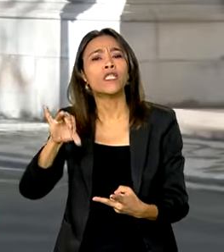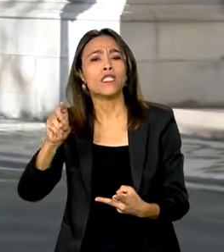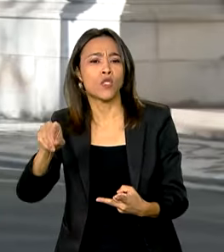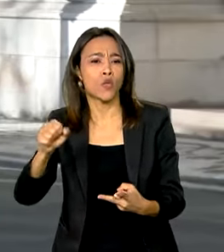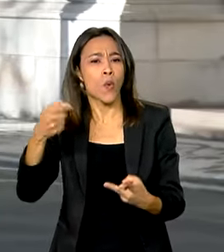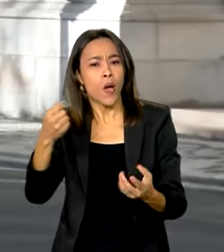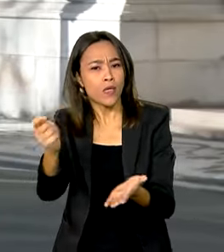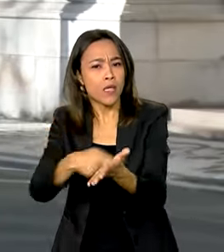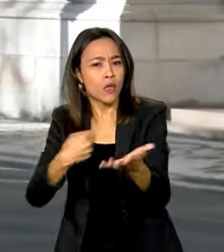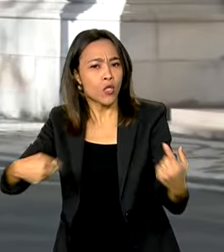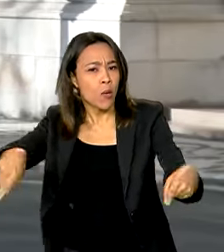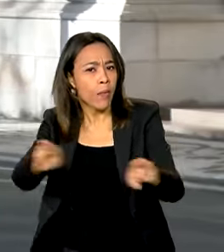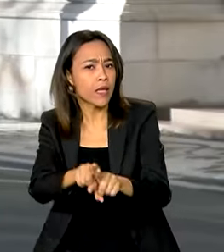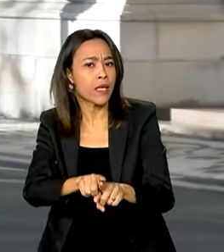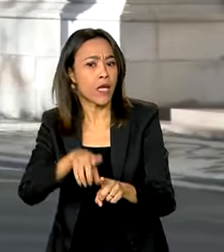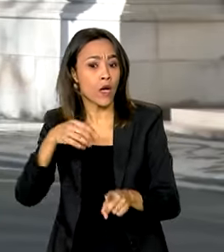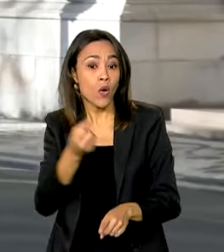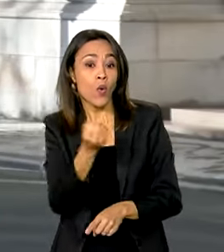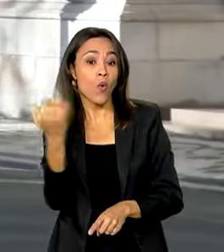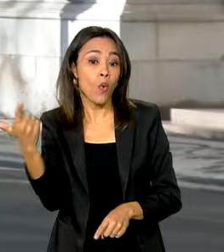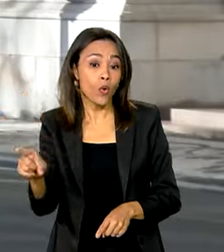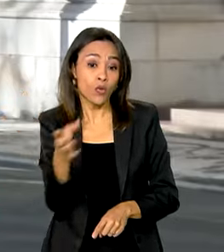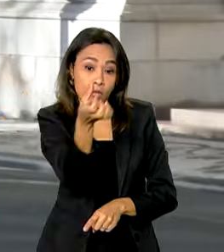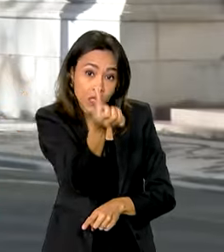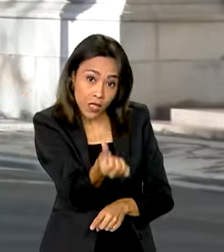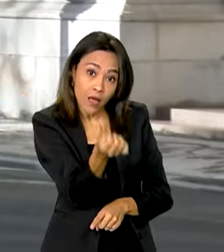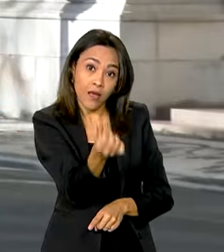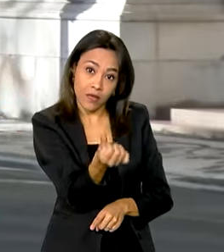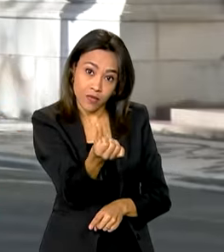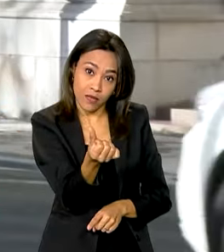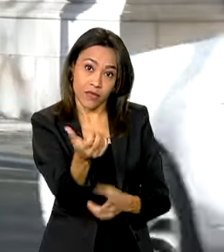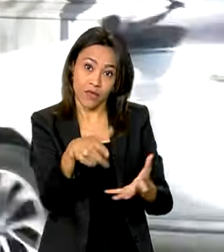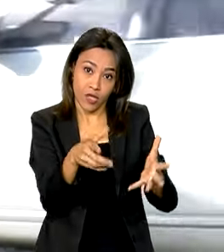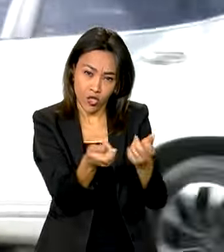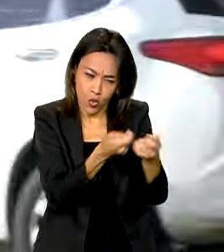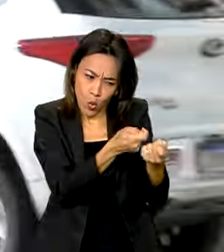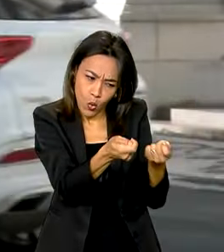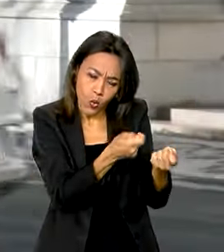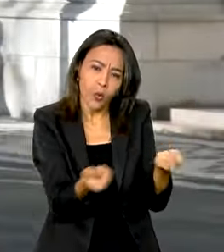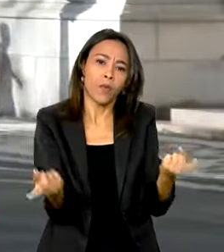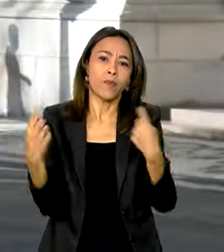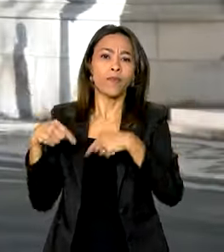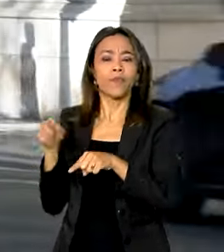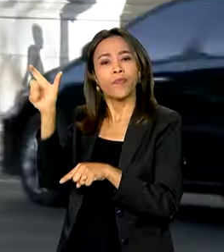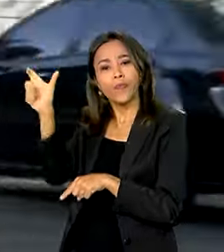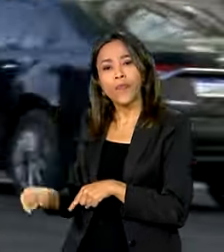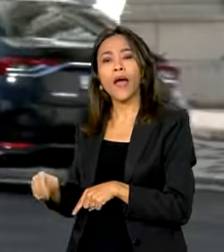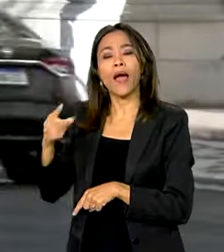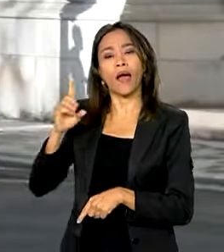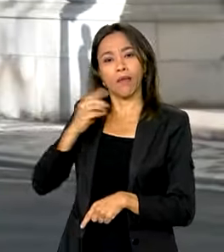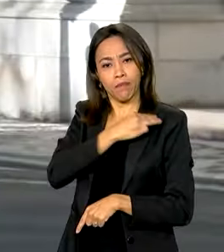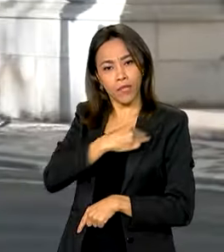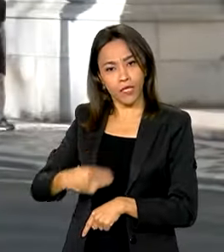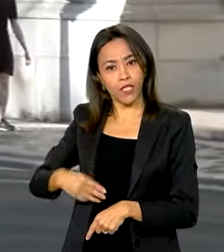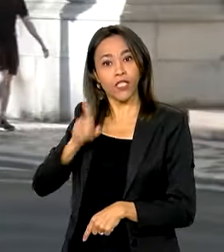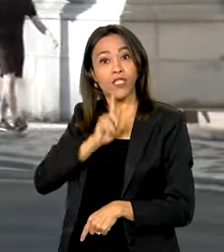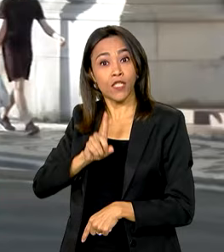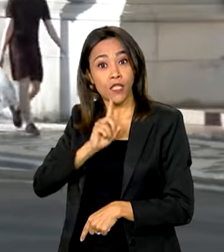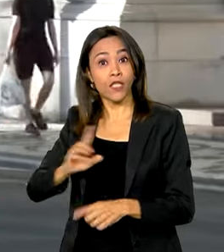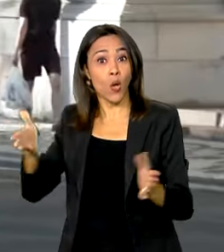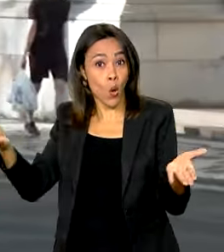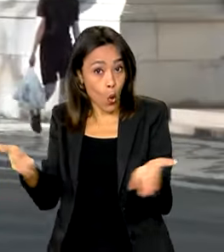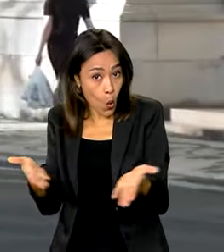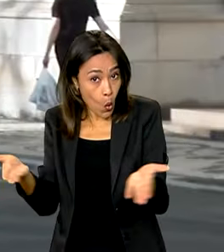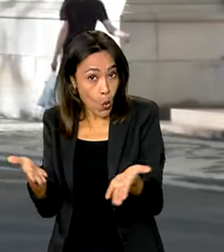parceria com outros seis órgãos de controle. A ministra da Saúde, Nízia Trindade, também terá uma agenda extensa hoje